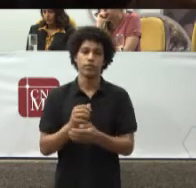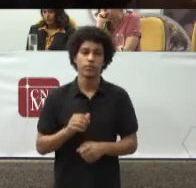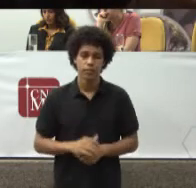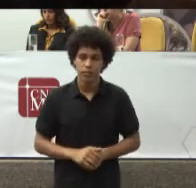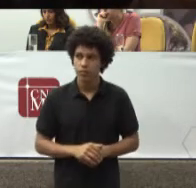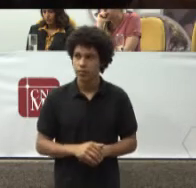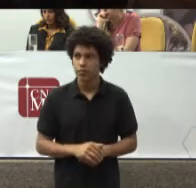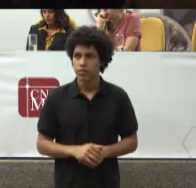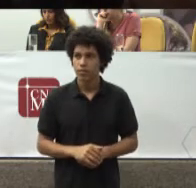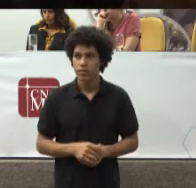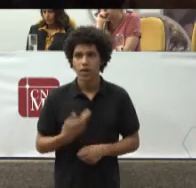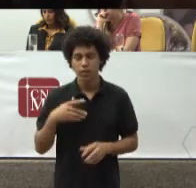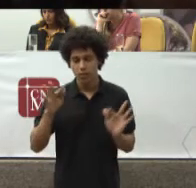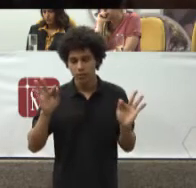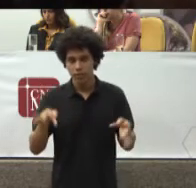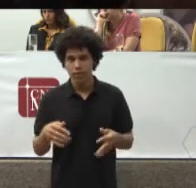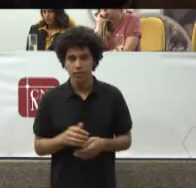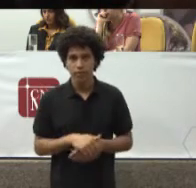Ela tá lá no fim